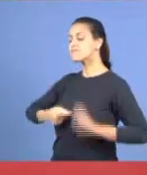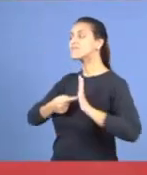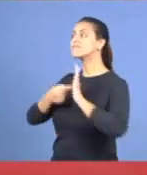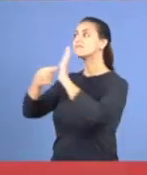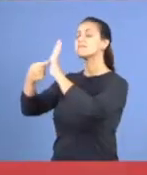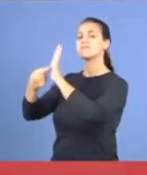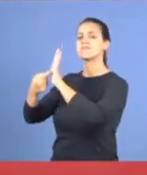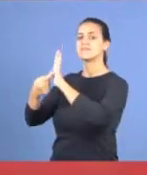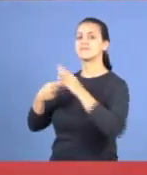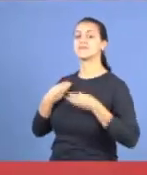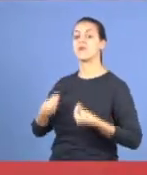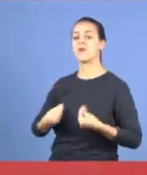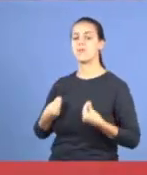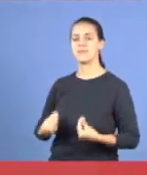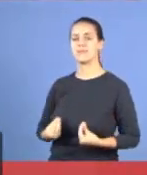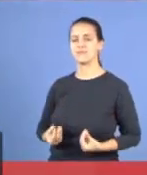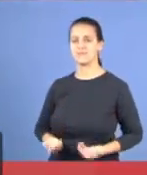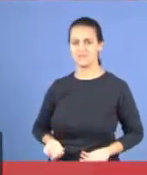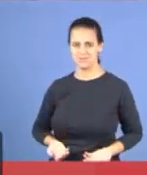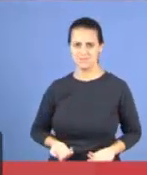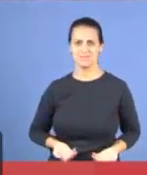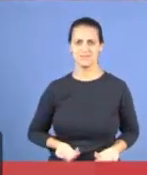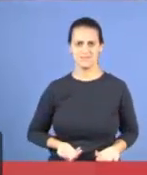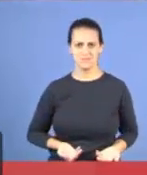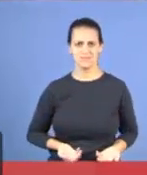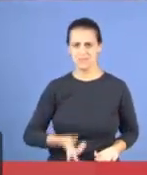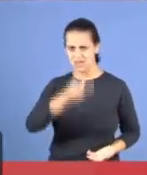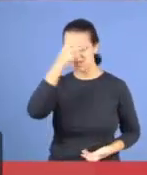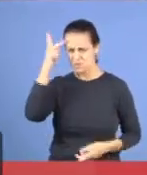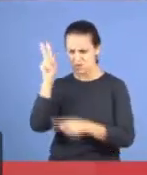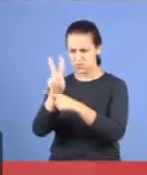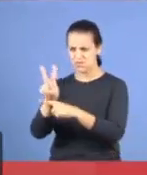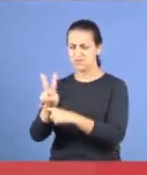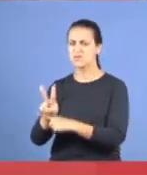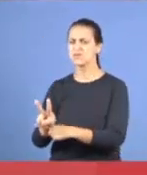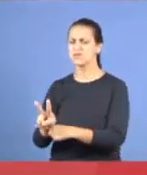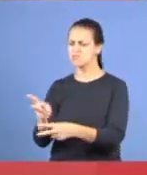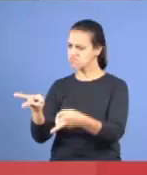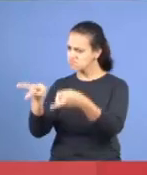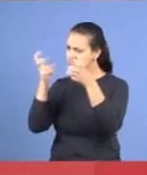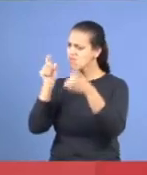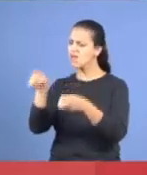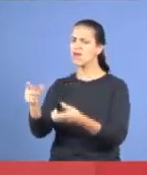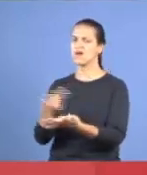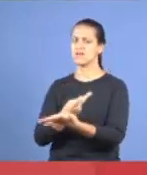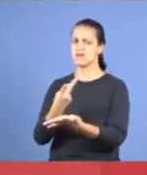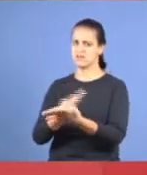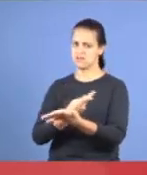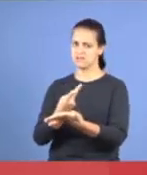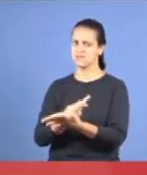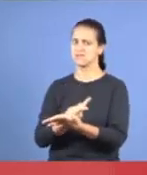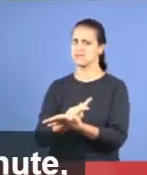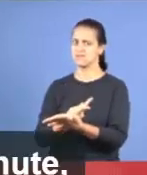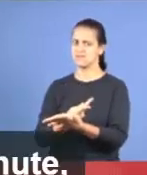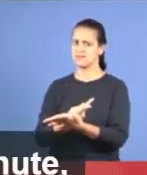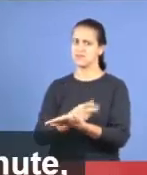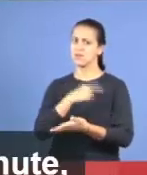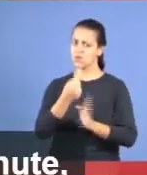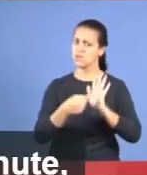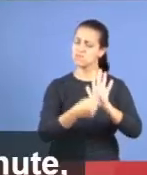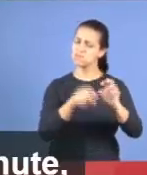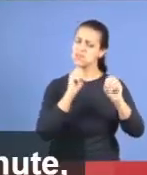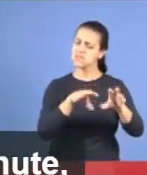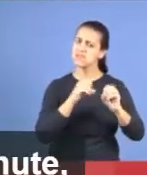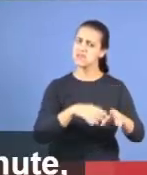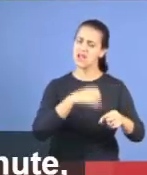a turma está vivendo os erros, começou a haver os erros, sabe por quê? falamos sobre os muros, falamos como reconstruir, falamos do tipo de